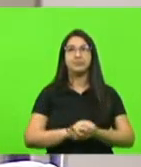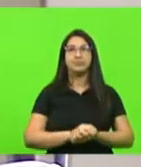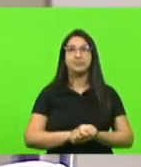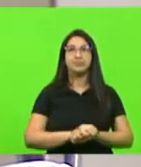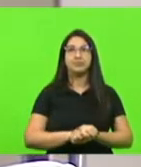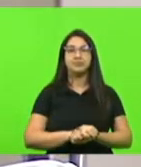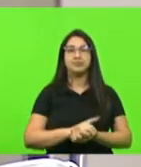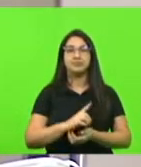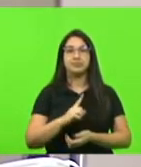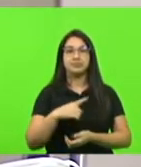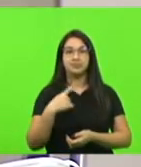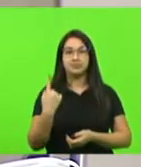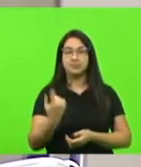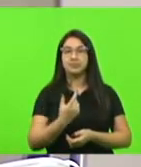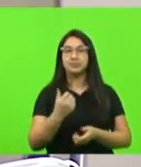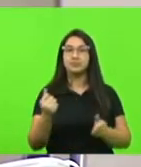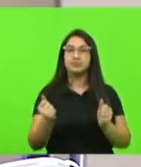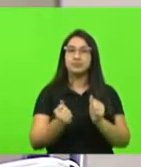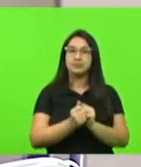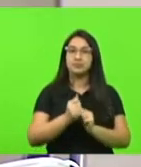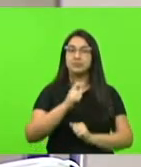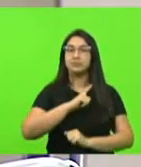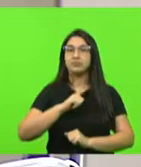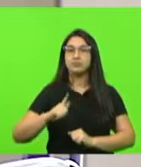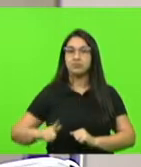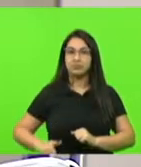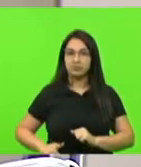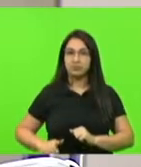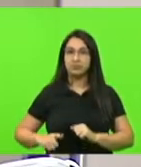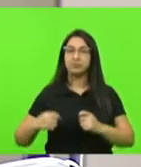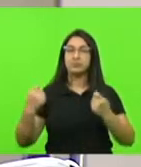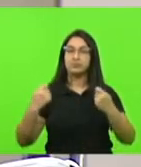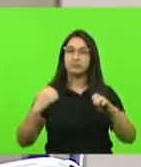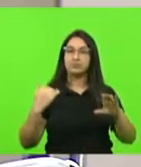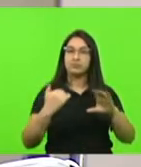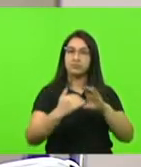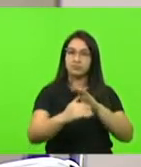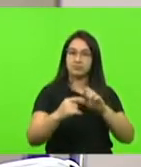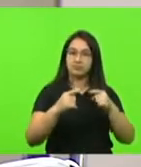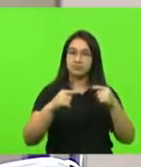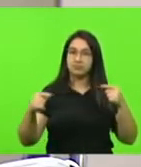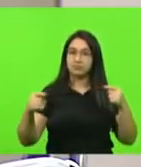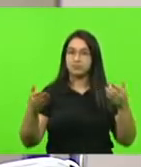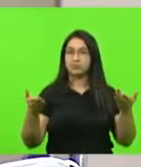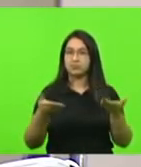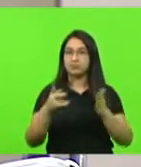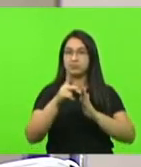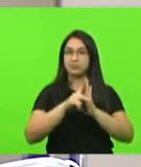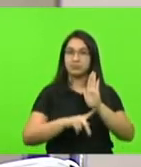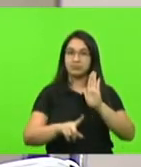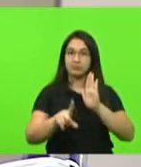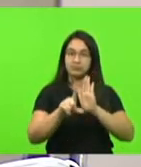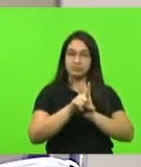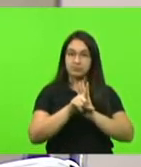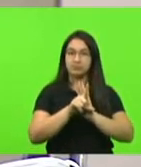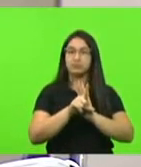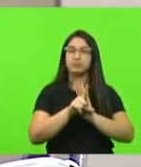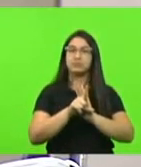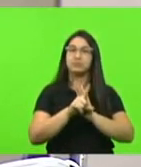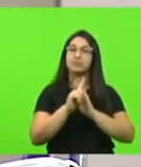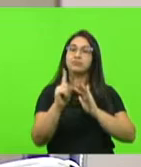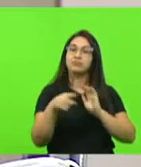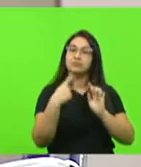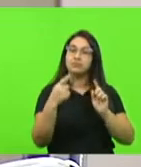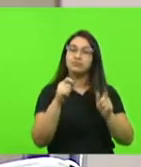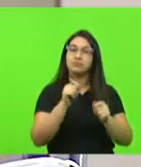construindo e o governador deve encaminhar aqui para o Parlamento, esta semana ainda, um projeto de lei para que nós possamos